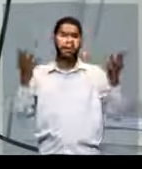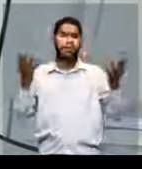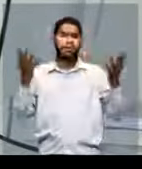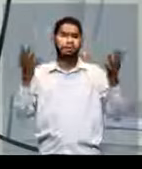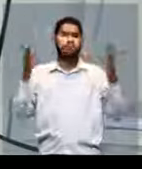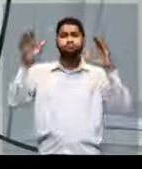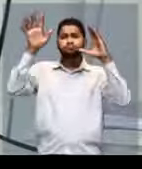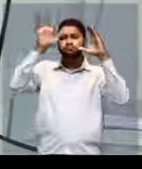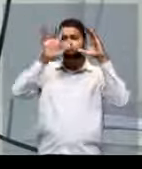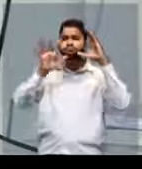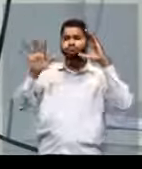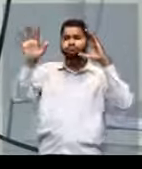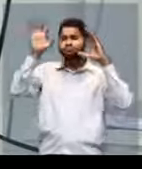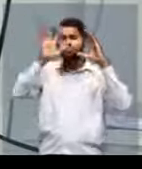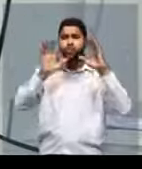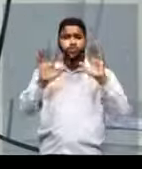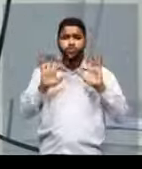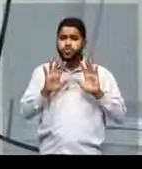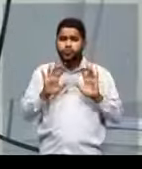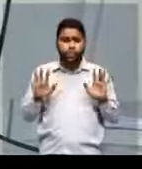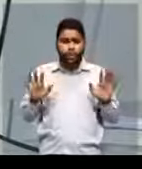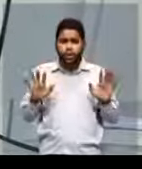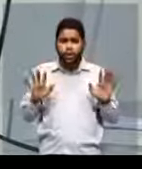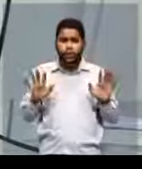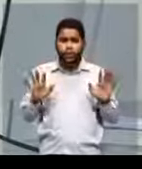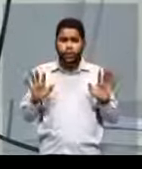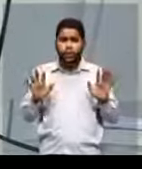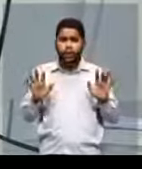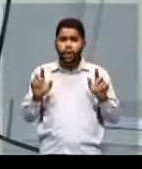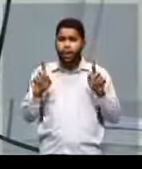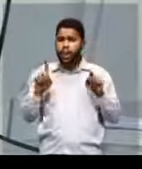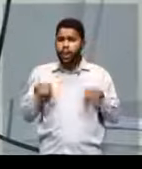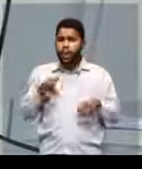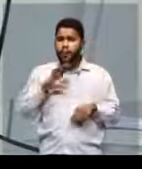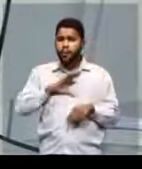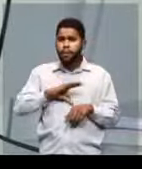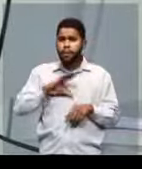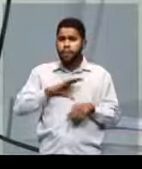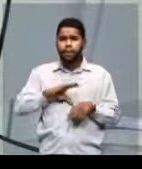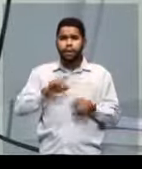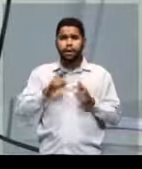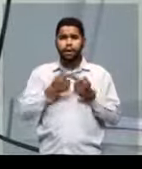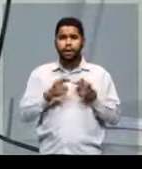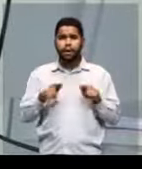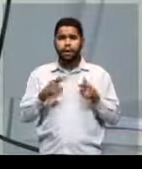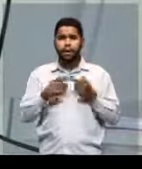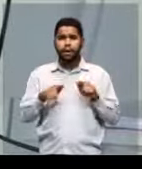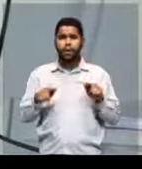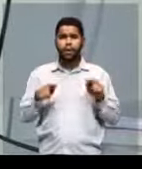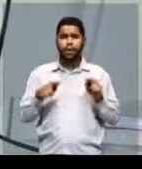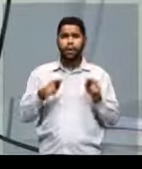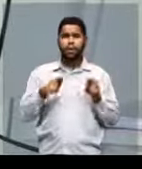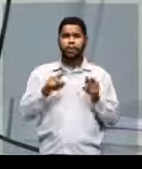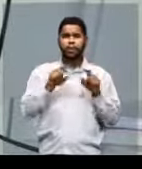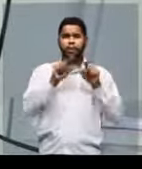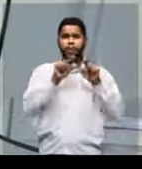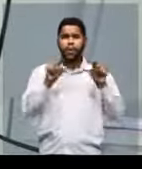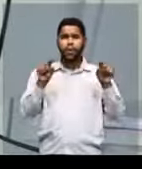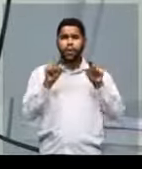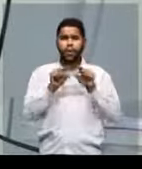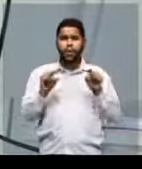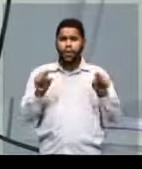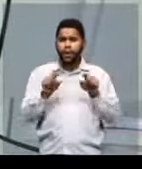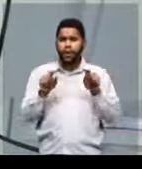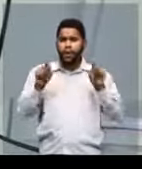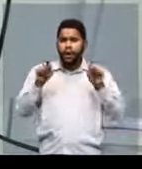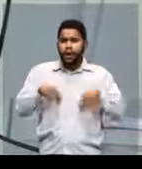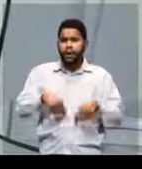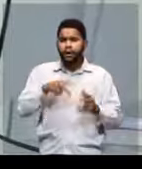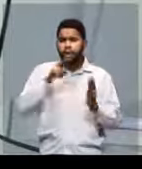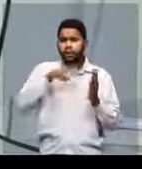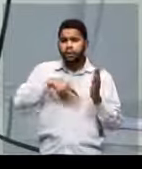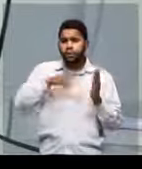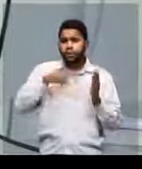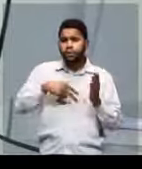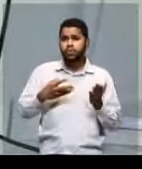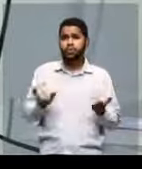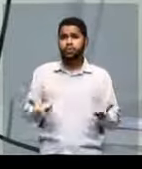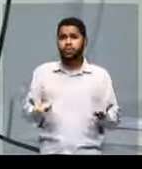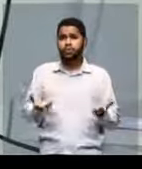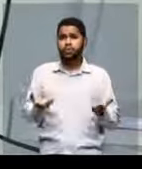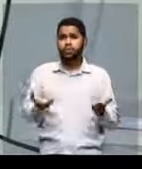E aí, é só isso? É só português? É só gramática? É só ortografia? É só a sua capacidade de leitura